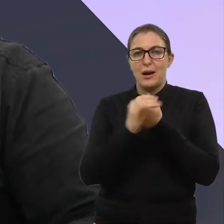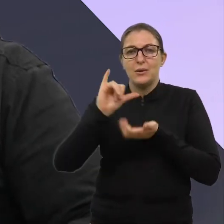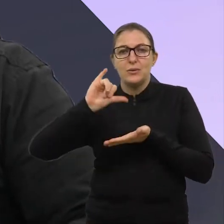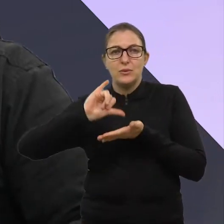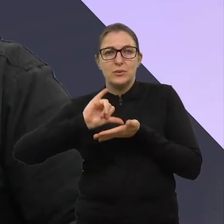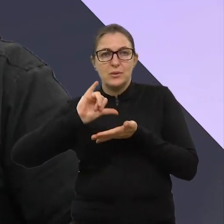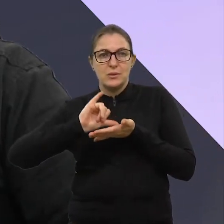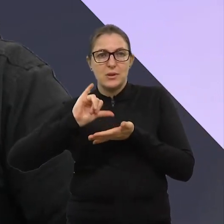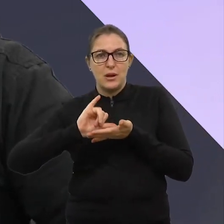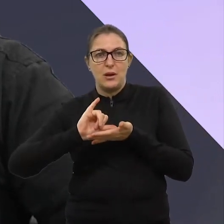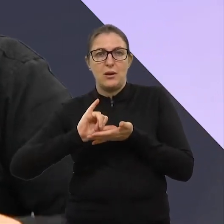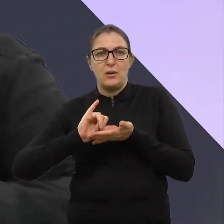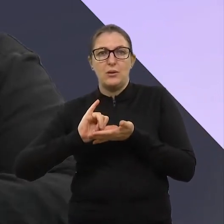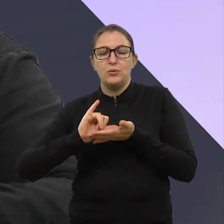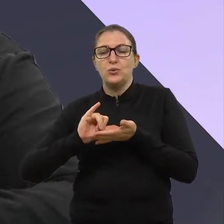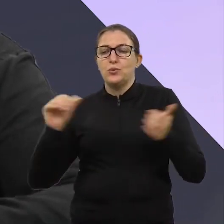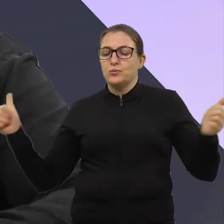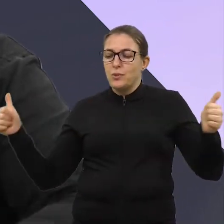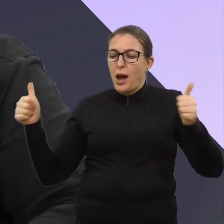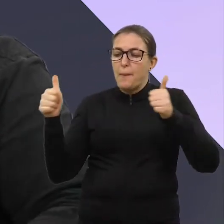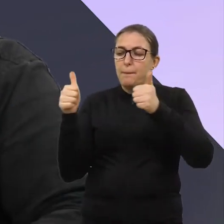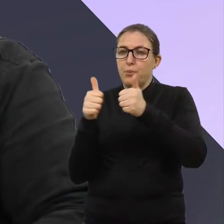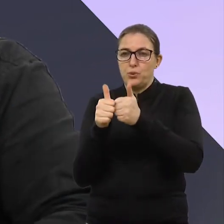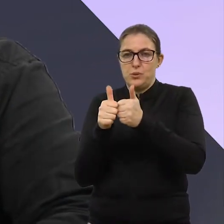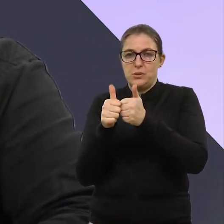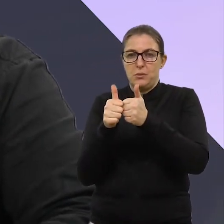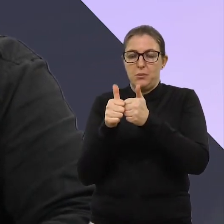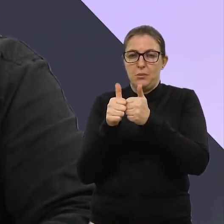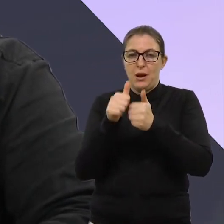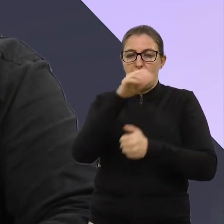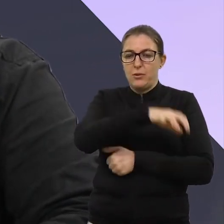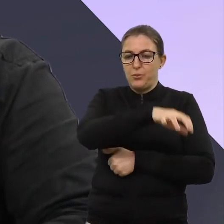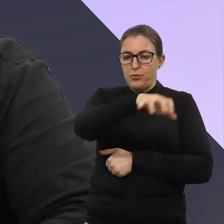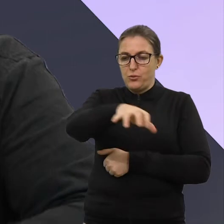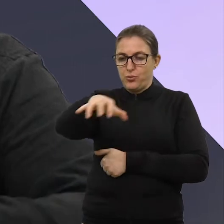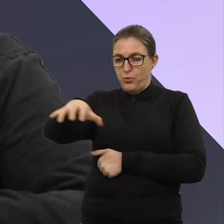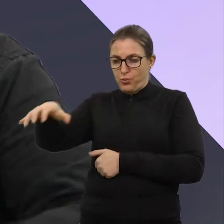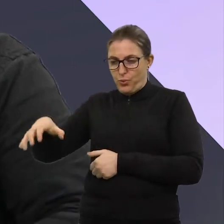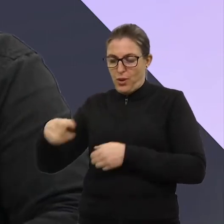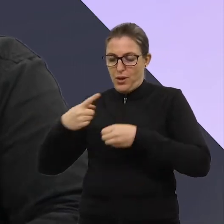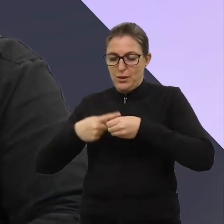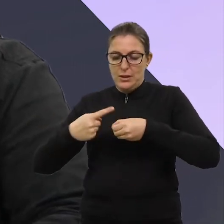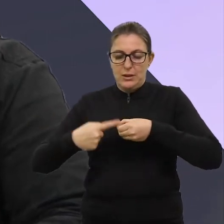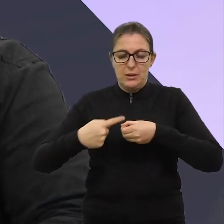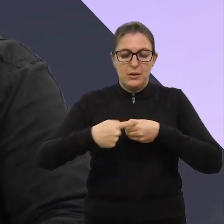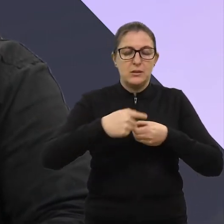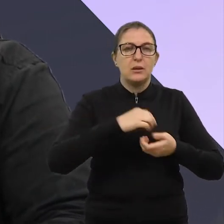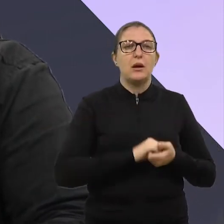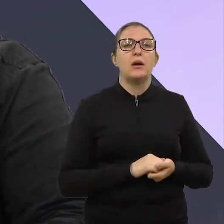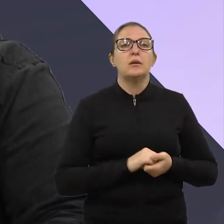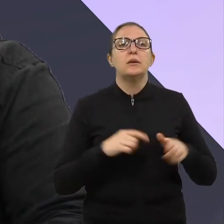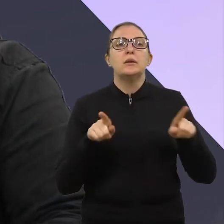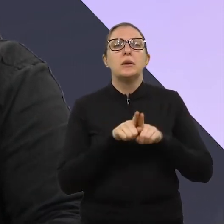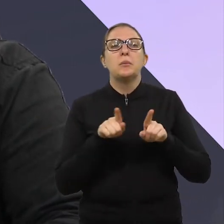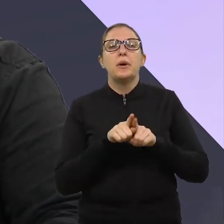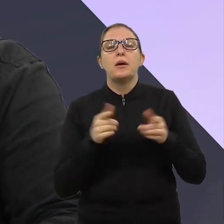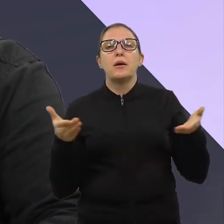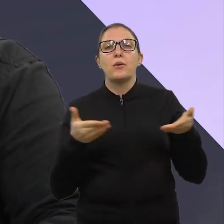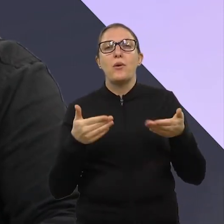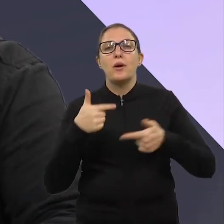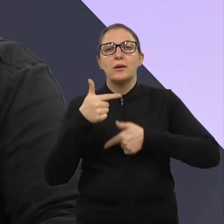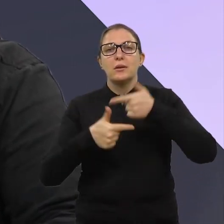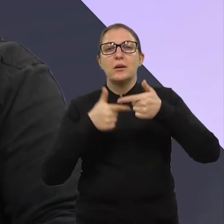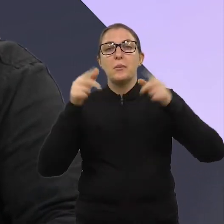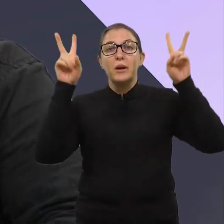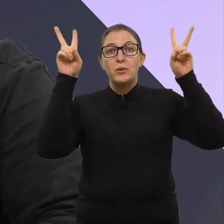entendemos que ele já vai aproximar muito mais a cidade, né? Estamos trabalhando um tema também bastante... Talvez